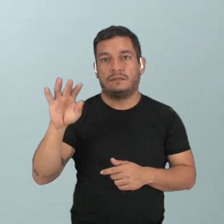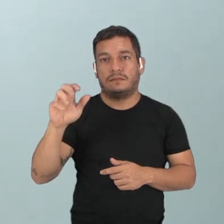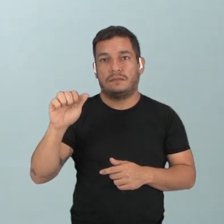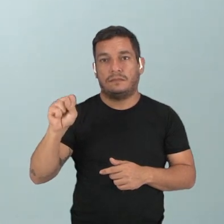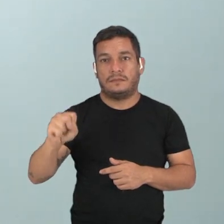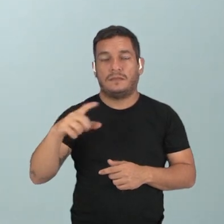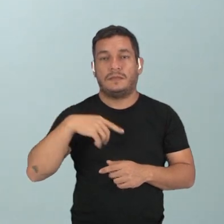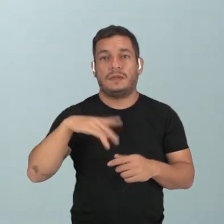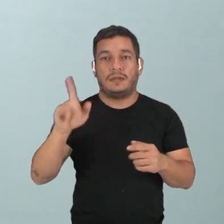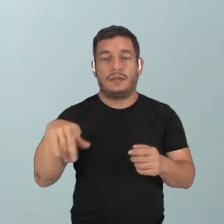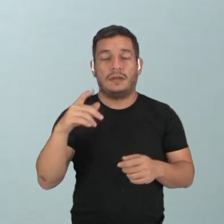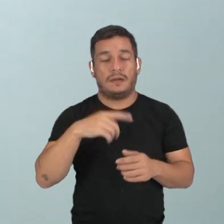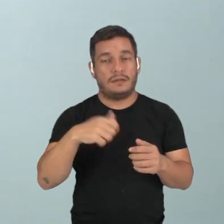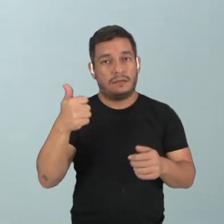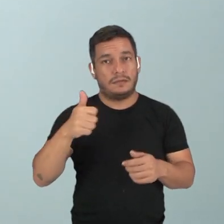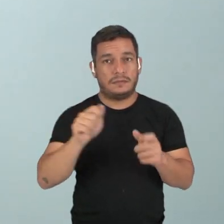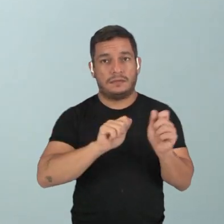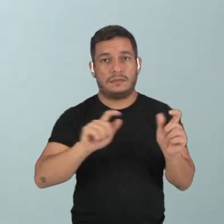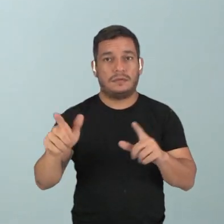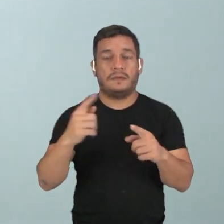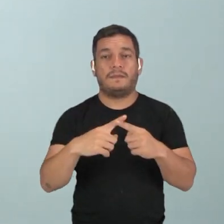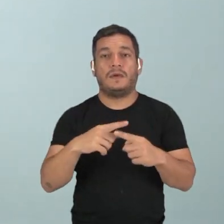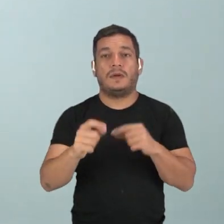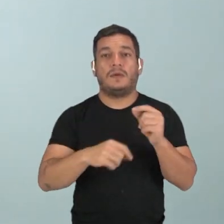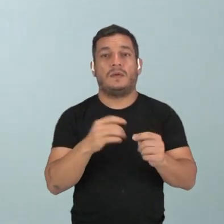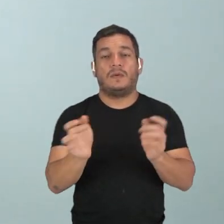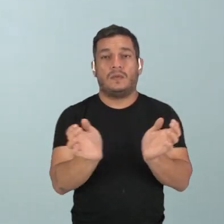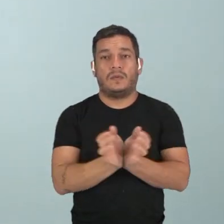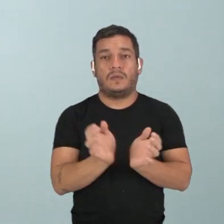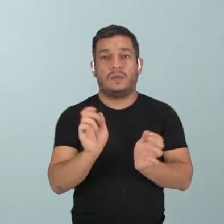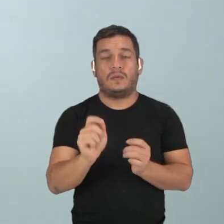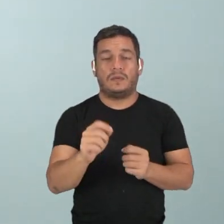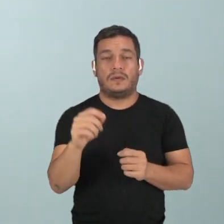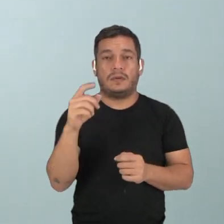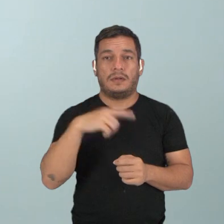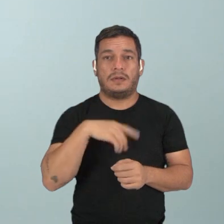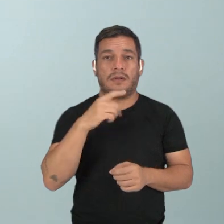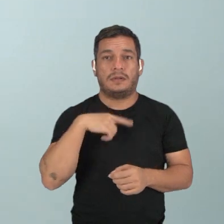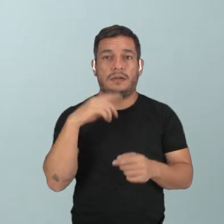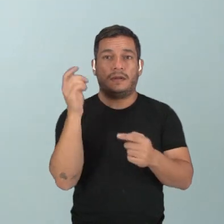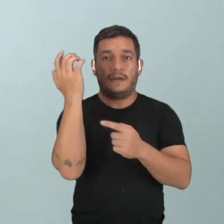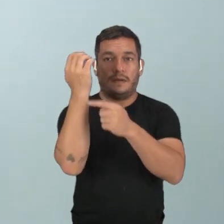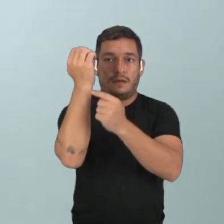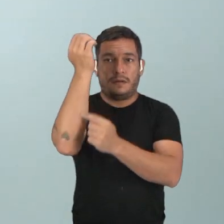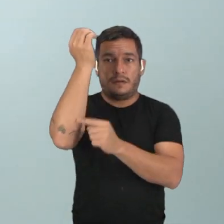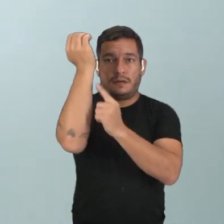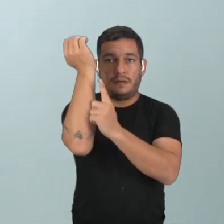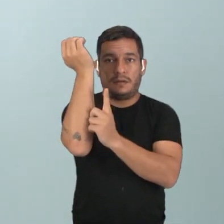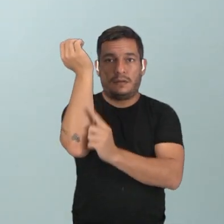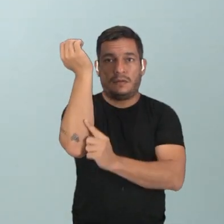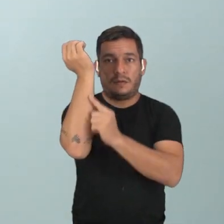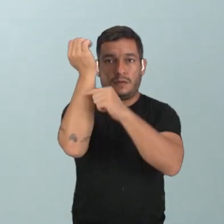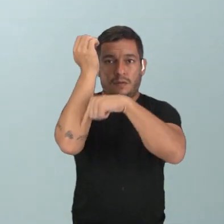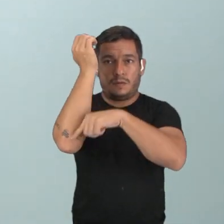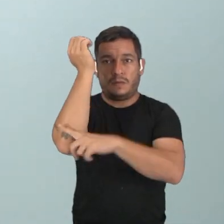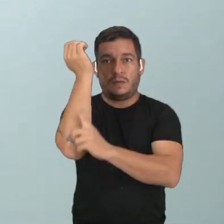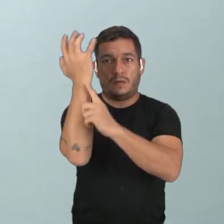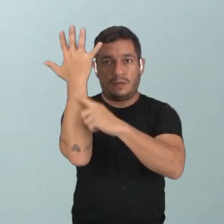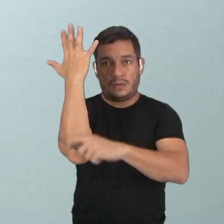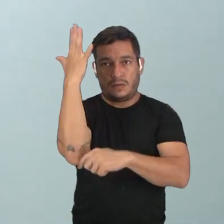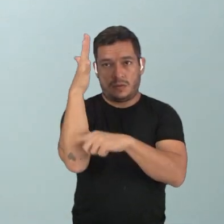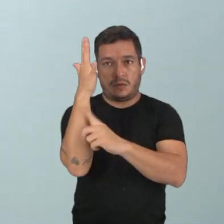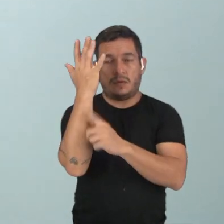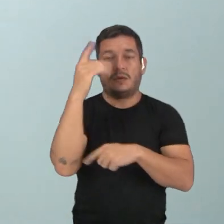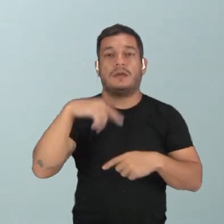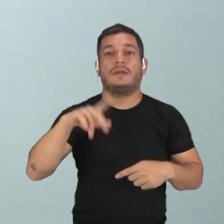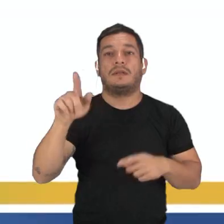para vocês lá no primeiro slide, porque são os seres agora que vão possuir vasos condutores. São também classificadas como